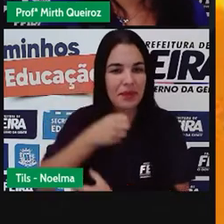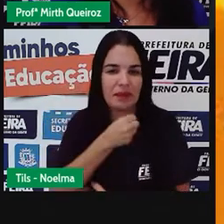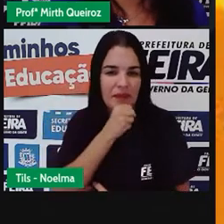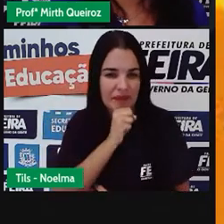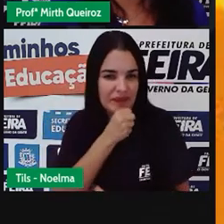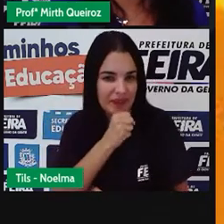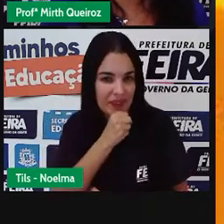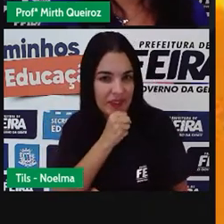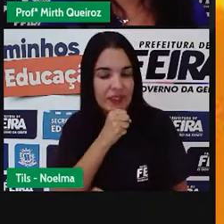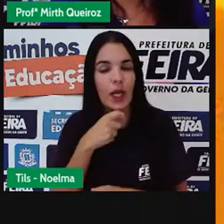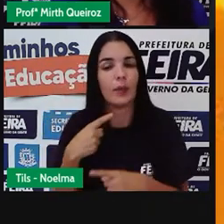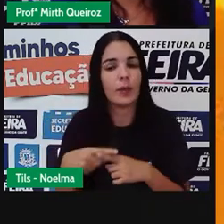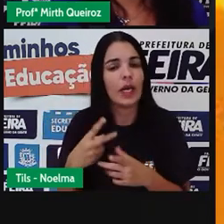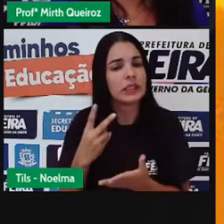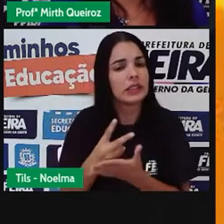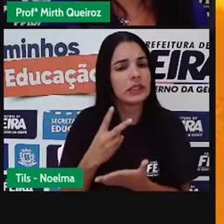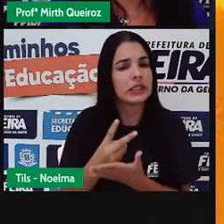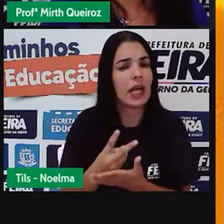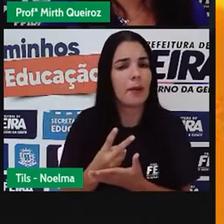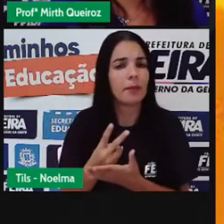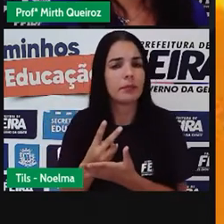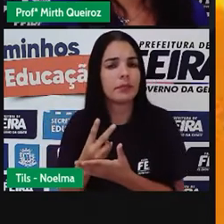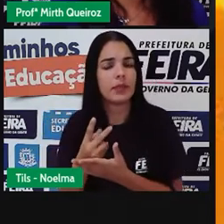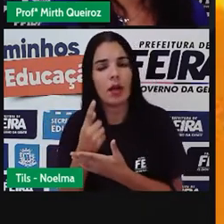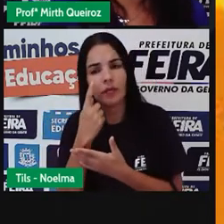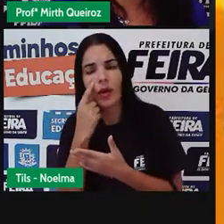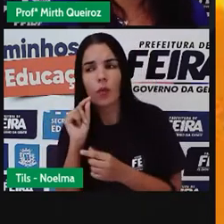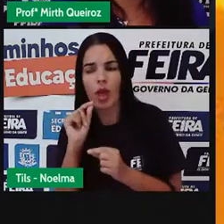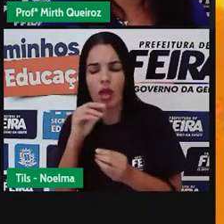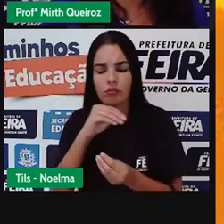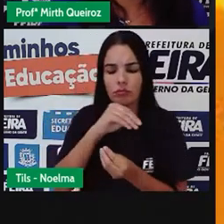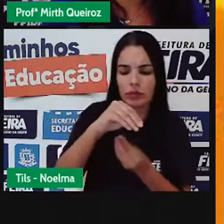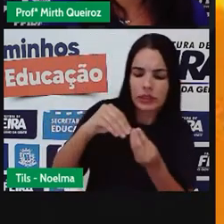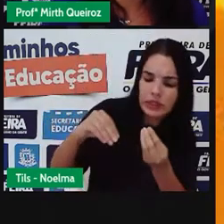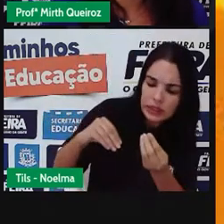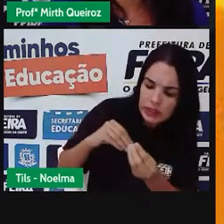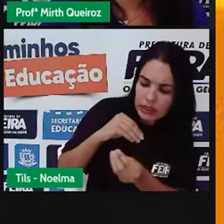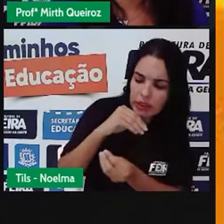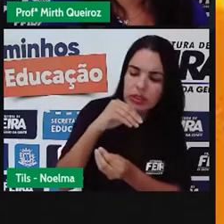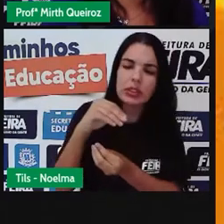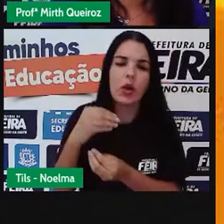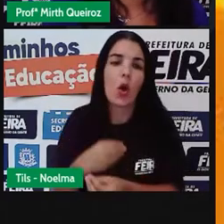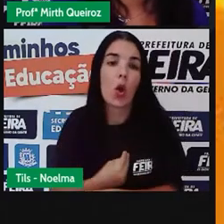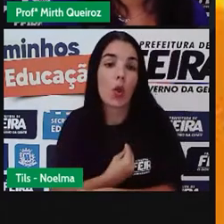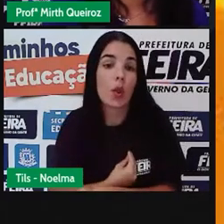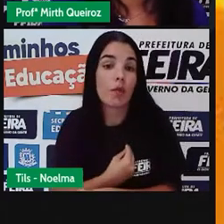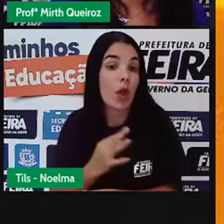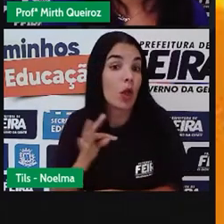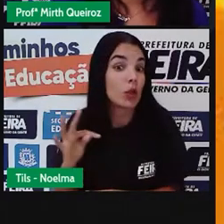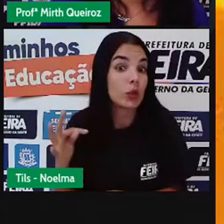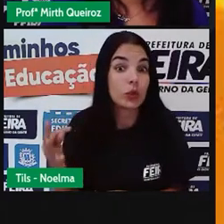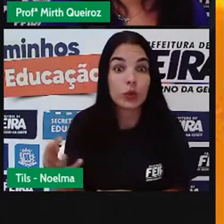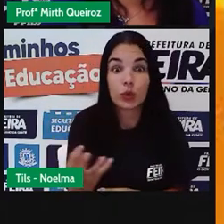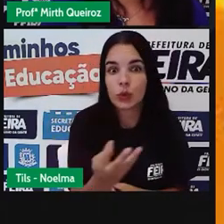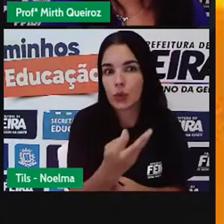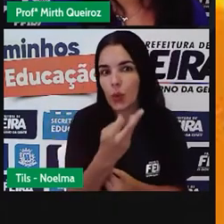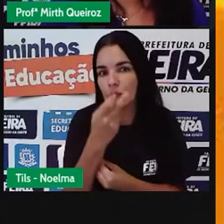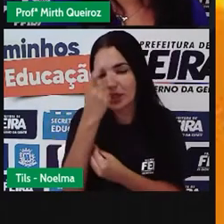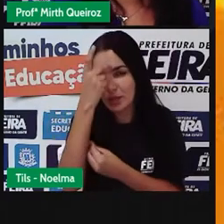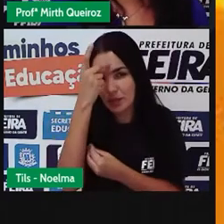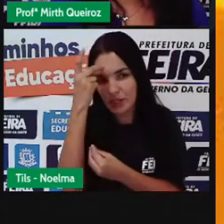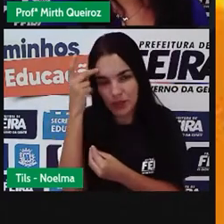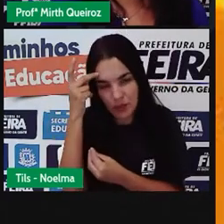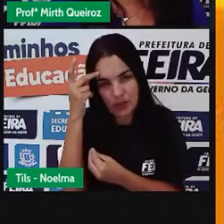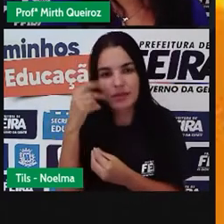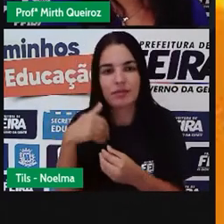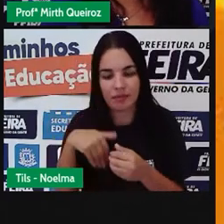a gente passa dentro desse ciclo aí da nossa vida, né? Todas as pessoas passam por essa fase, a não ser quando ela